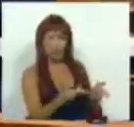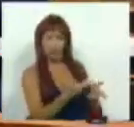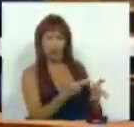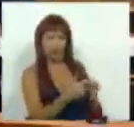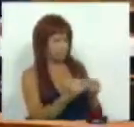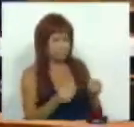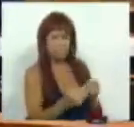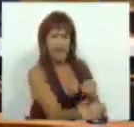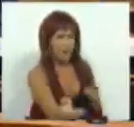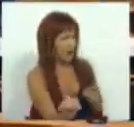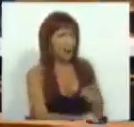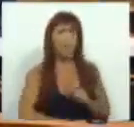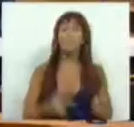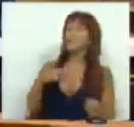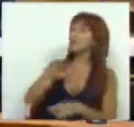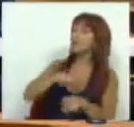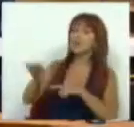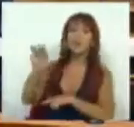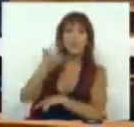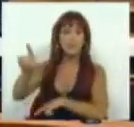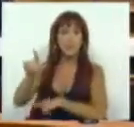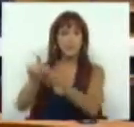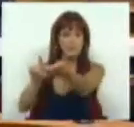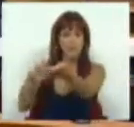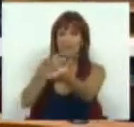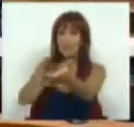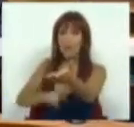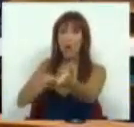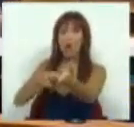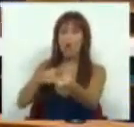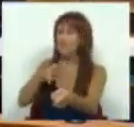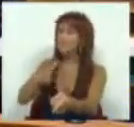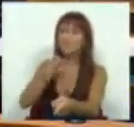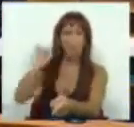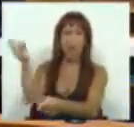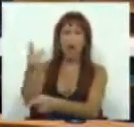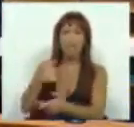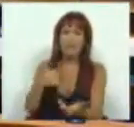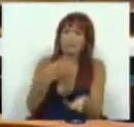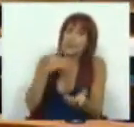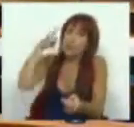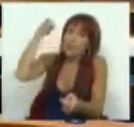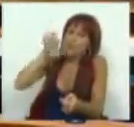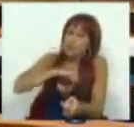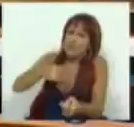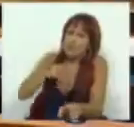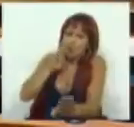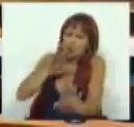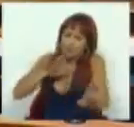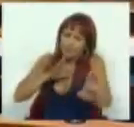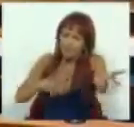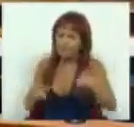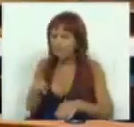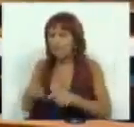na Troika. Sra. Deputada Isabel Gaurice, aquilo que é transmitido muito rapidamente, e peço compreensão do Sr. Presidente,